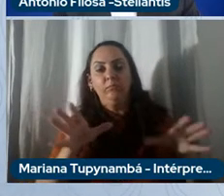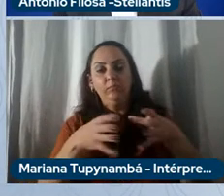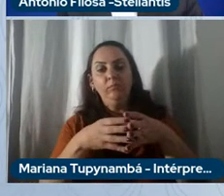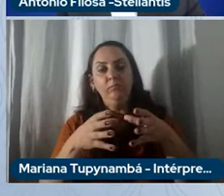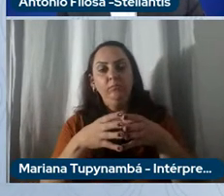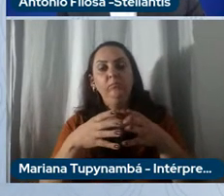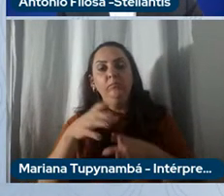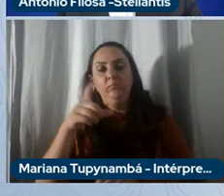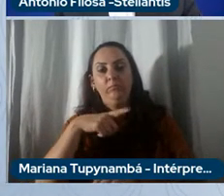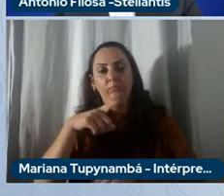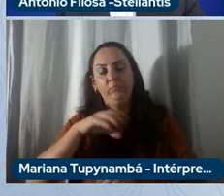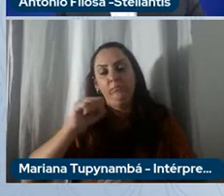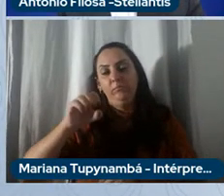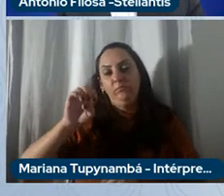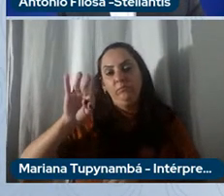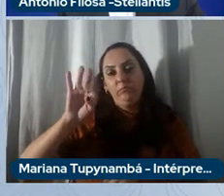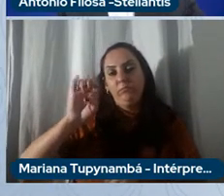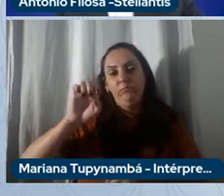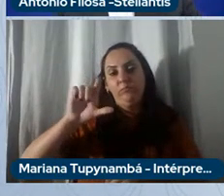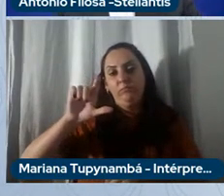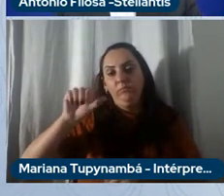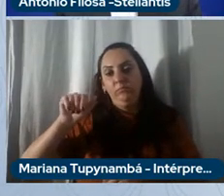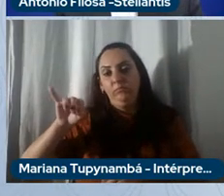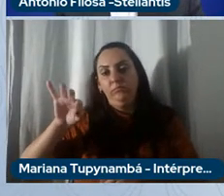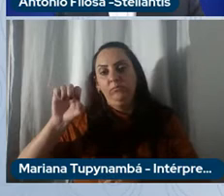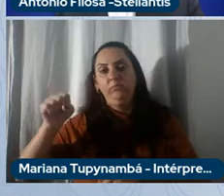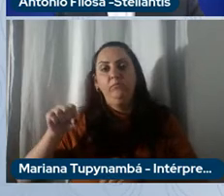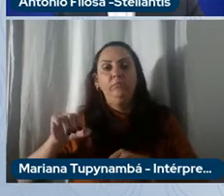terlanches na América do Sul vamos